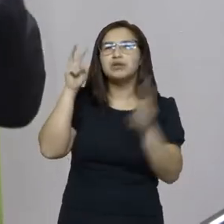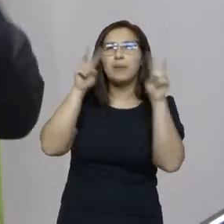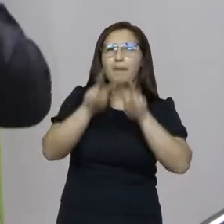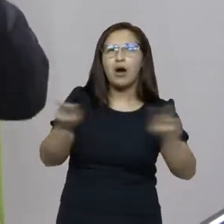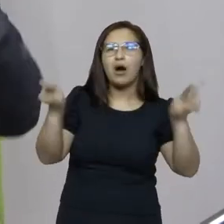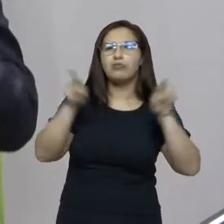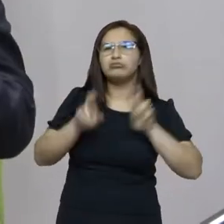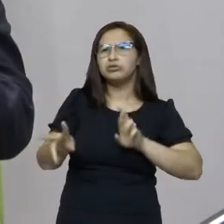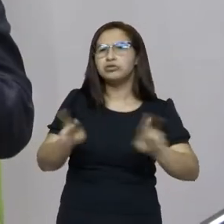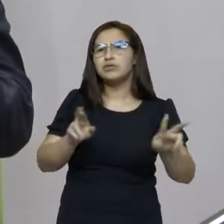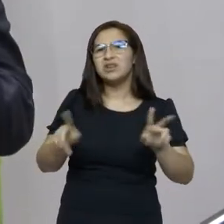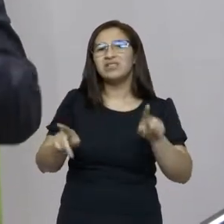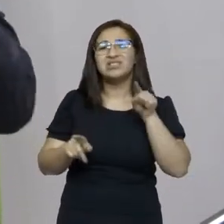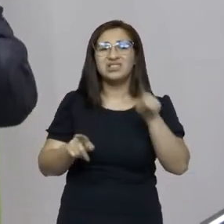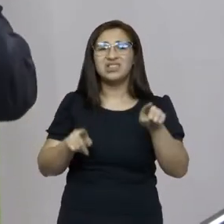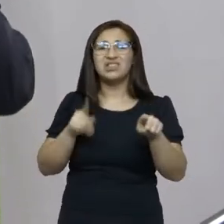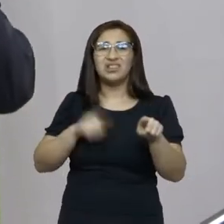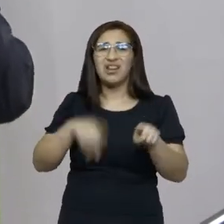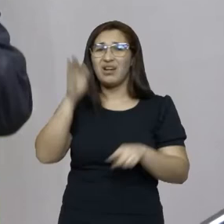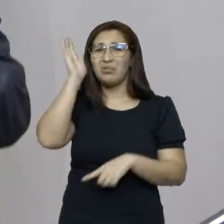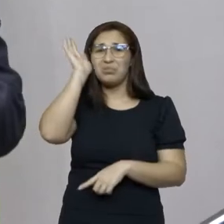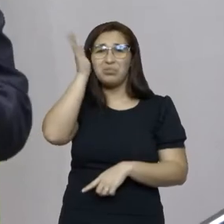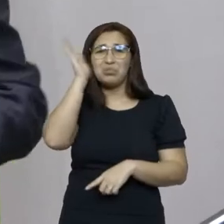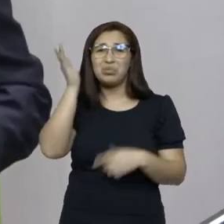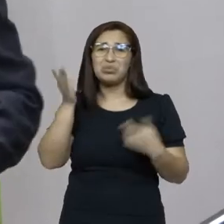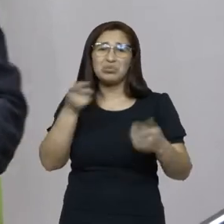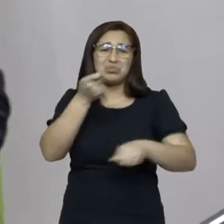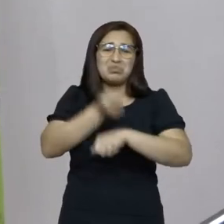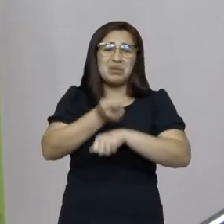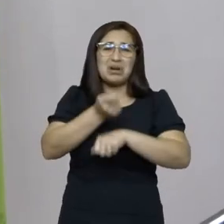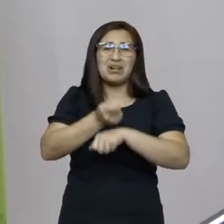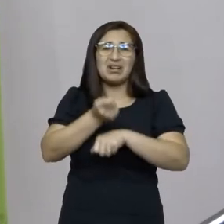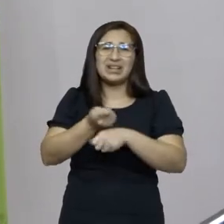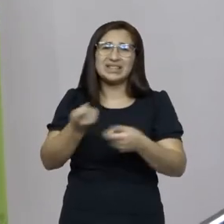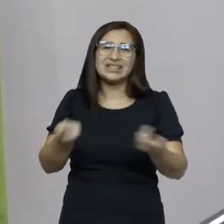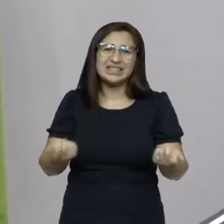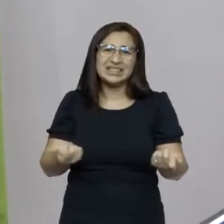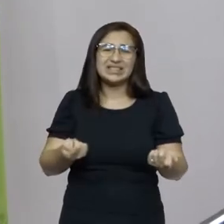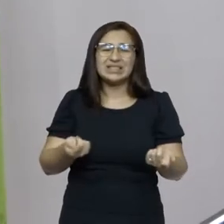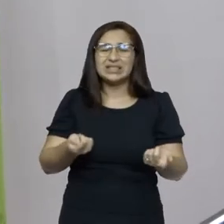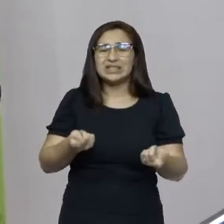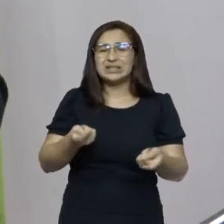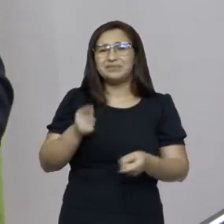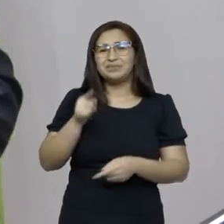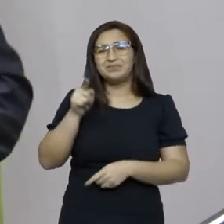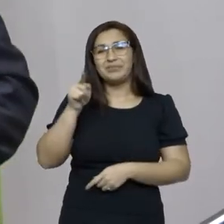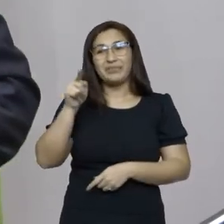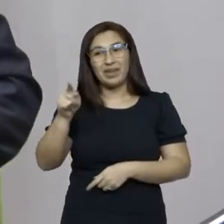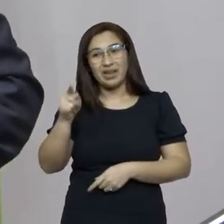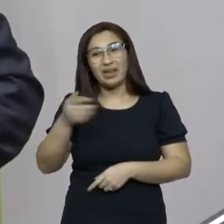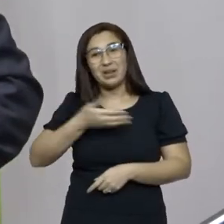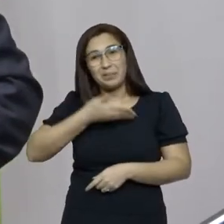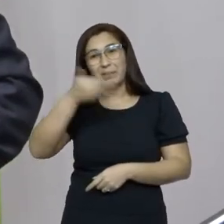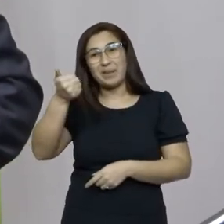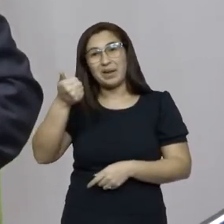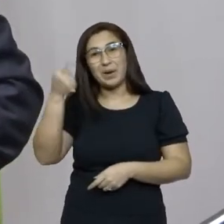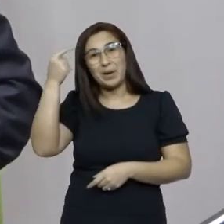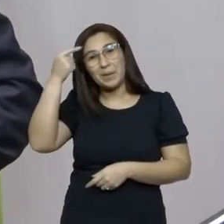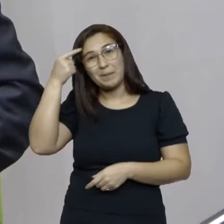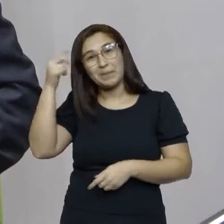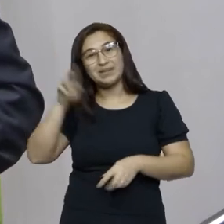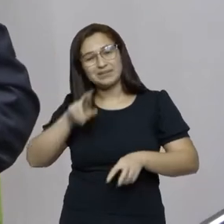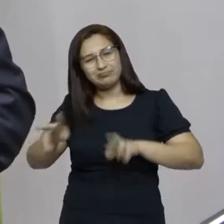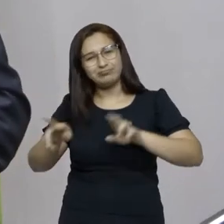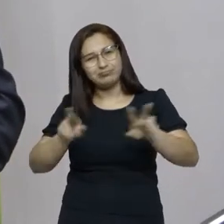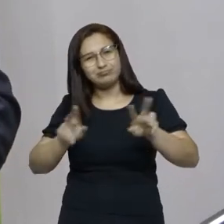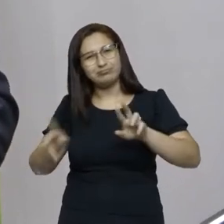ele é tão ignorante quanto aquele que, infelizmente, ele não permite o